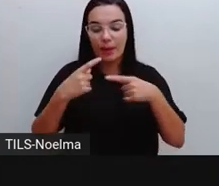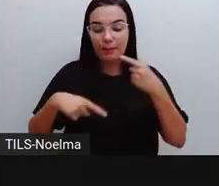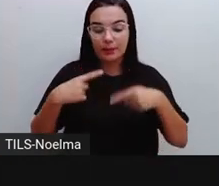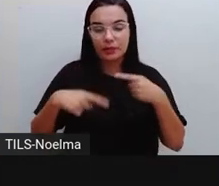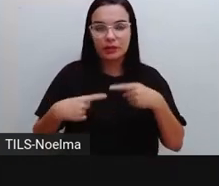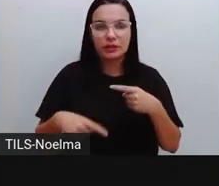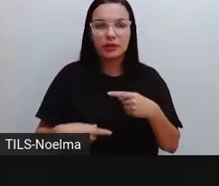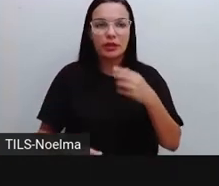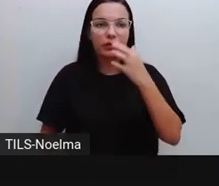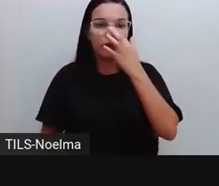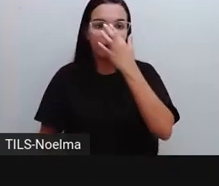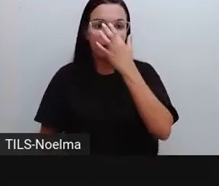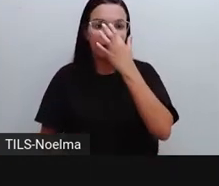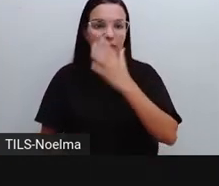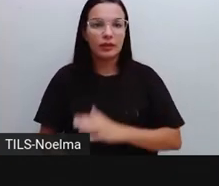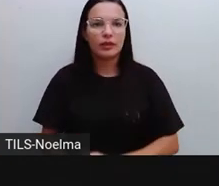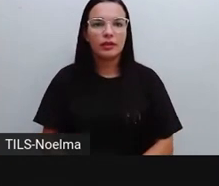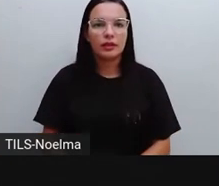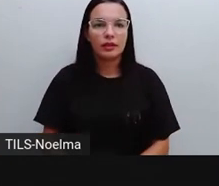democrática, certo?